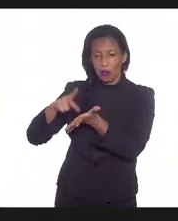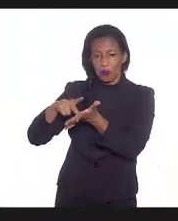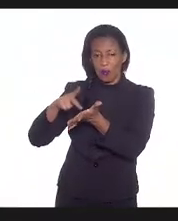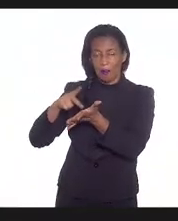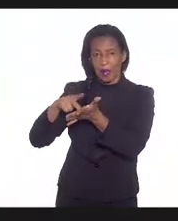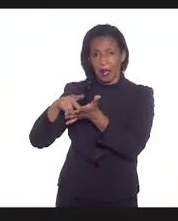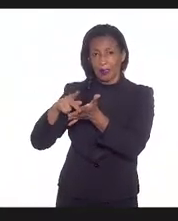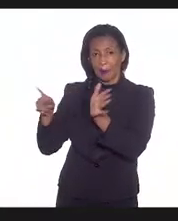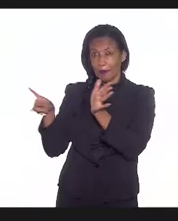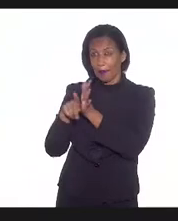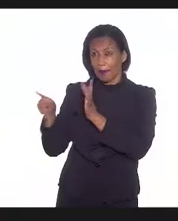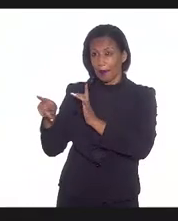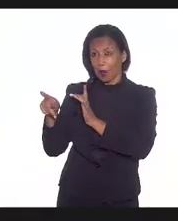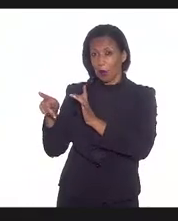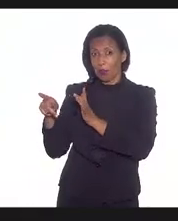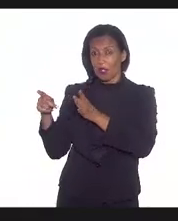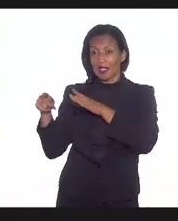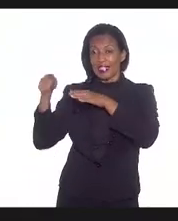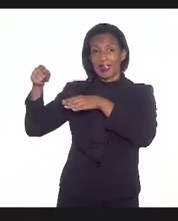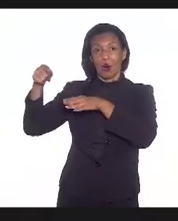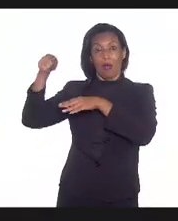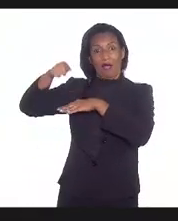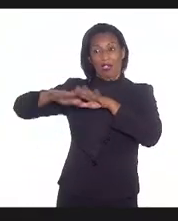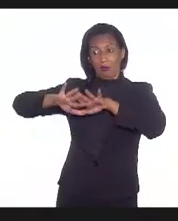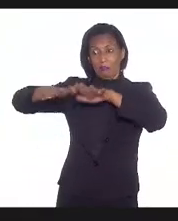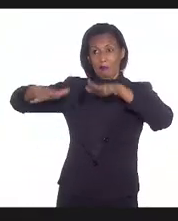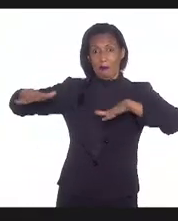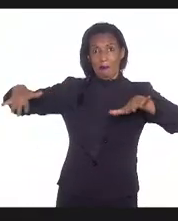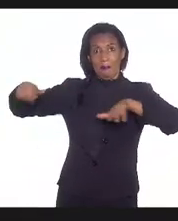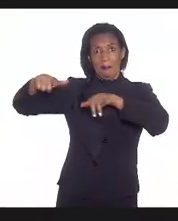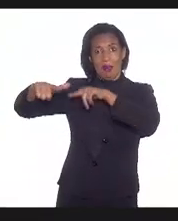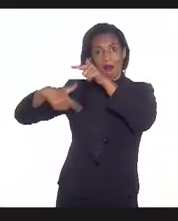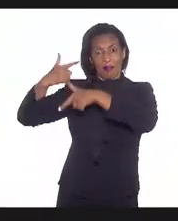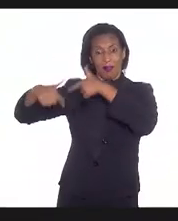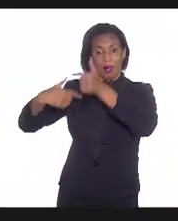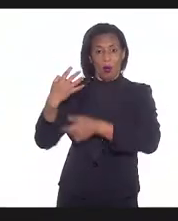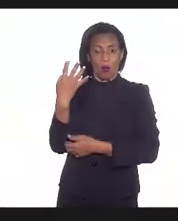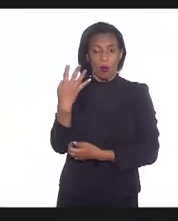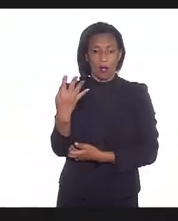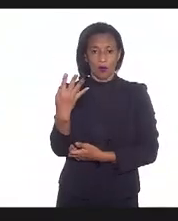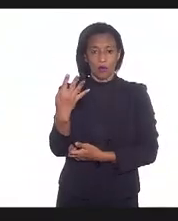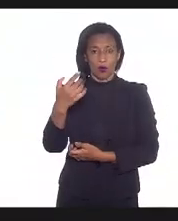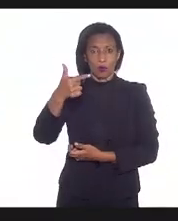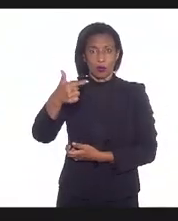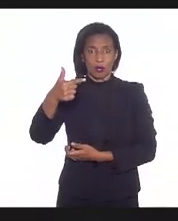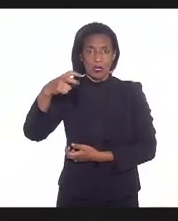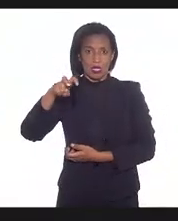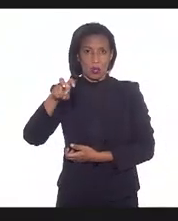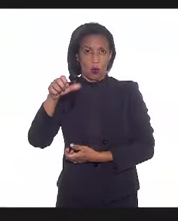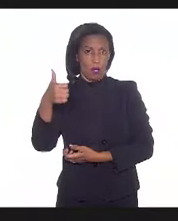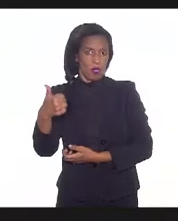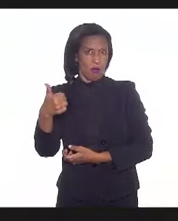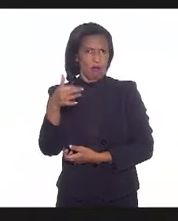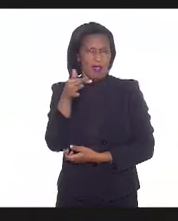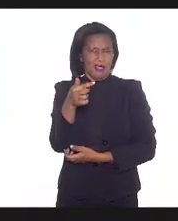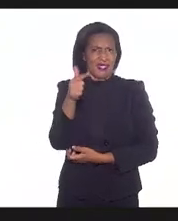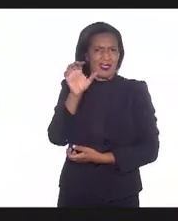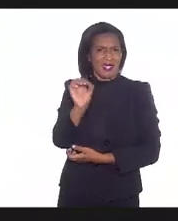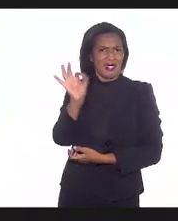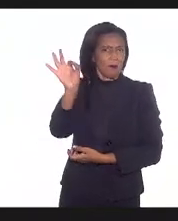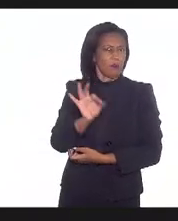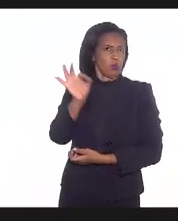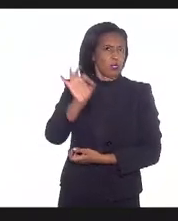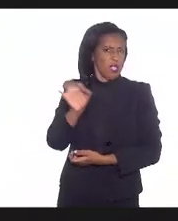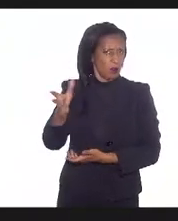instalações, ou seja, as pessoas que embarcaram, são 4.251, isso aqui é 70% dos casos, então,